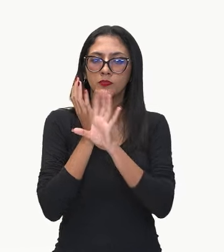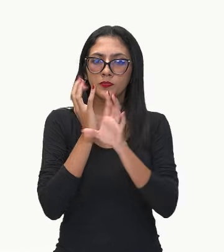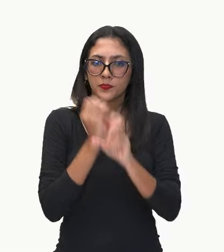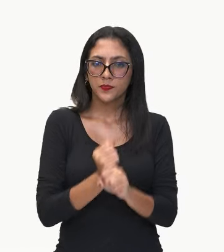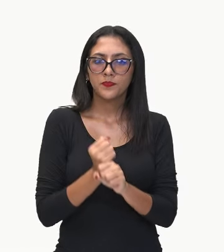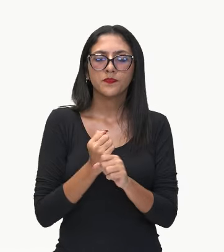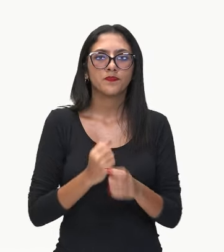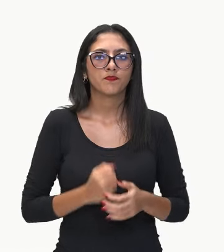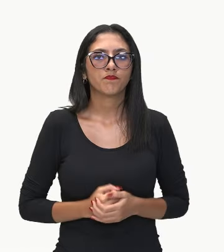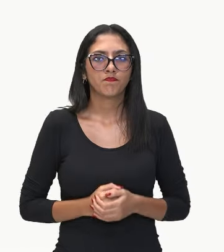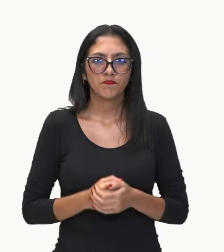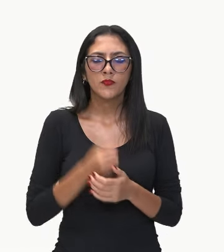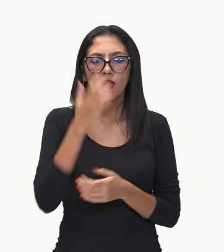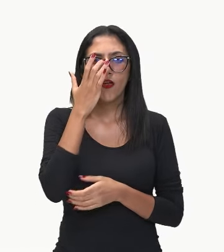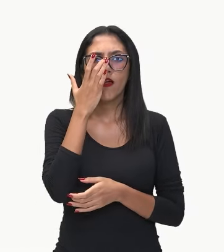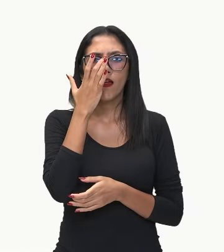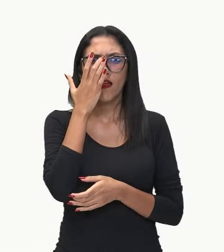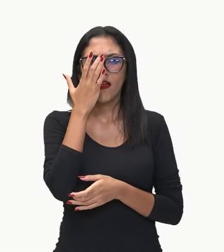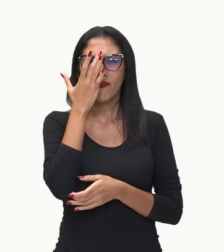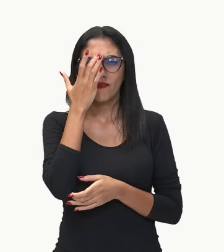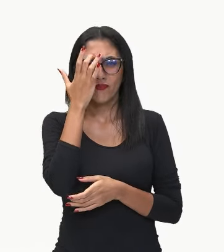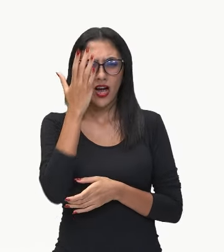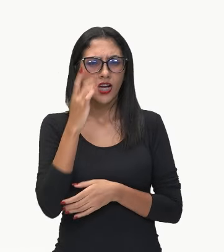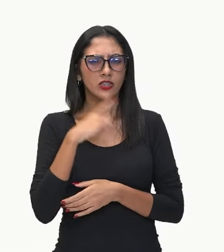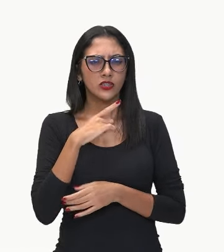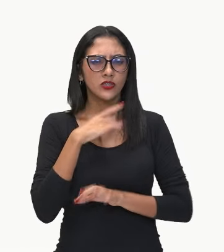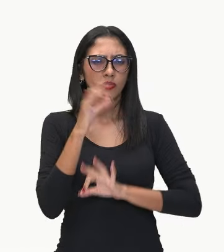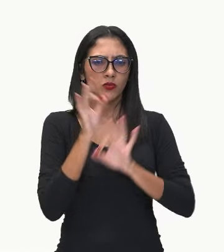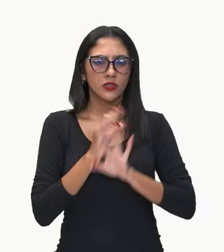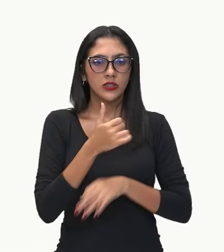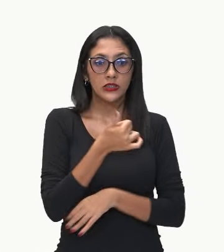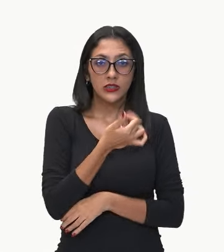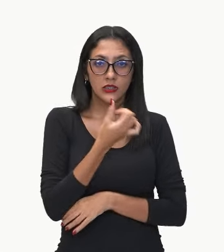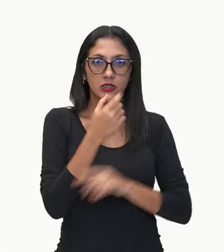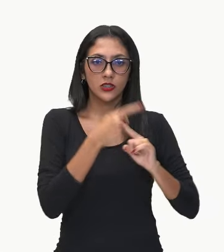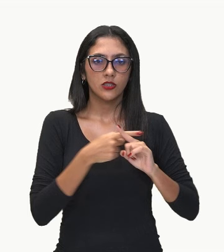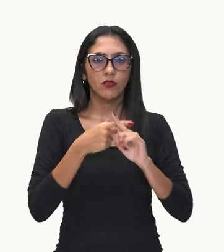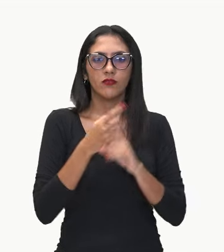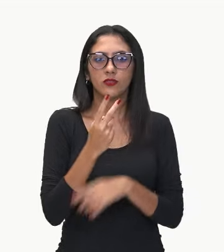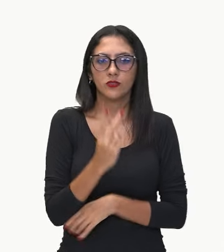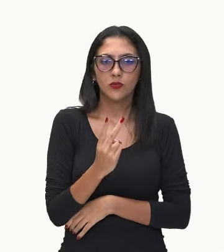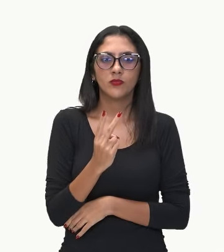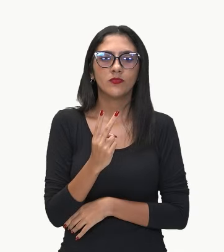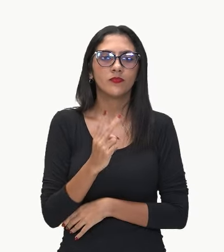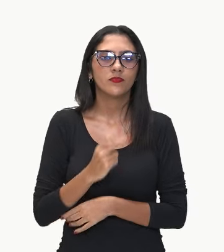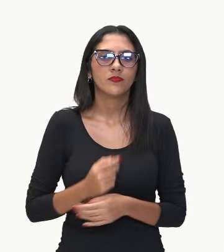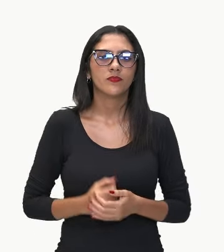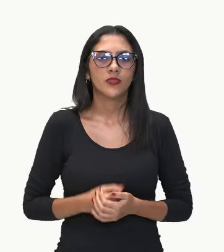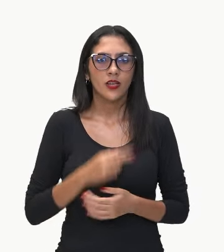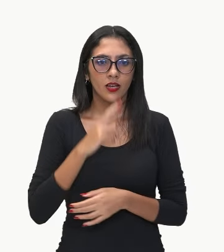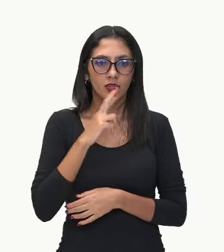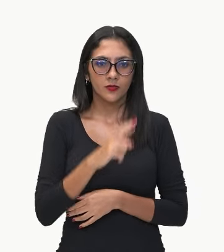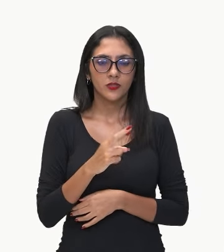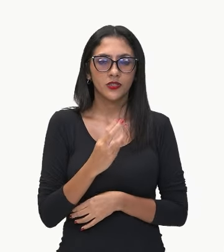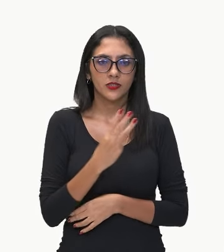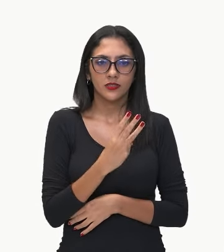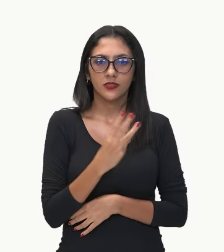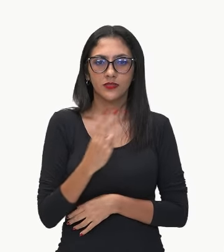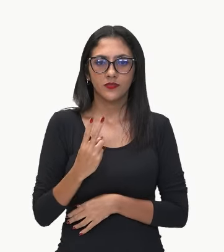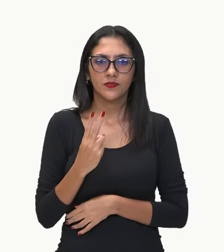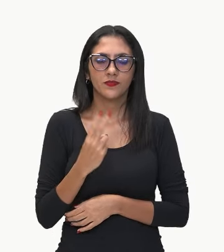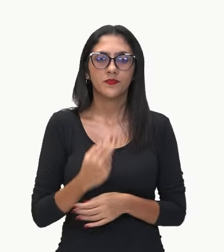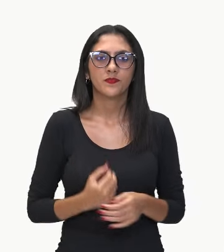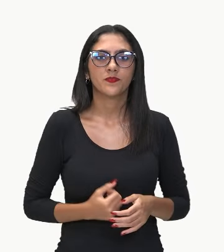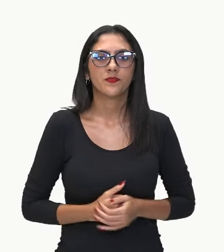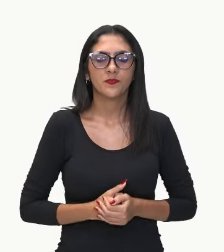vai conseguir fazer 16 multiplicado por 2. Vai dar 32. Tenho